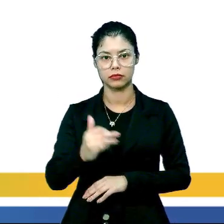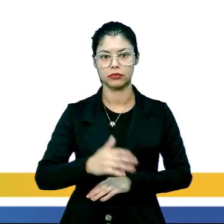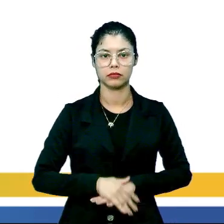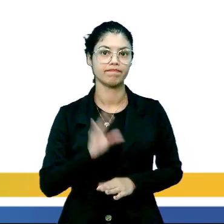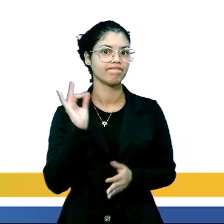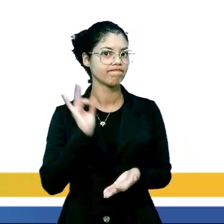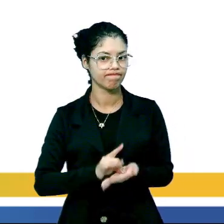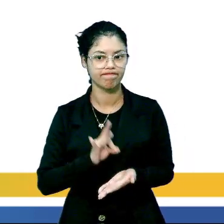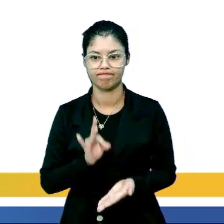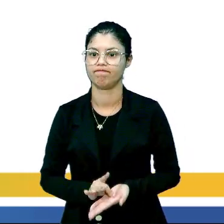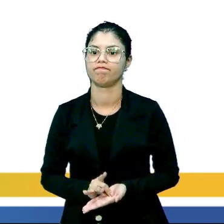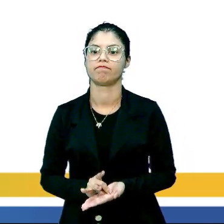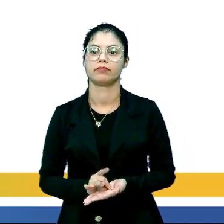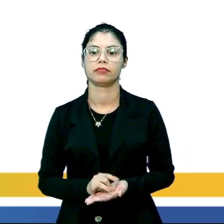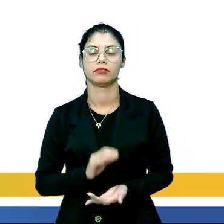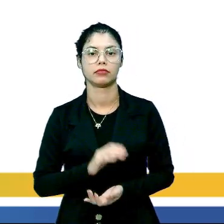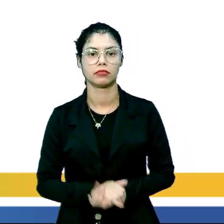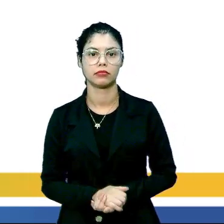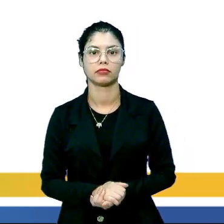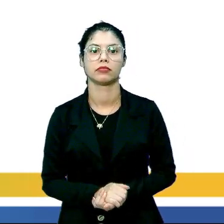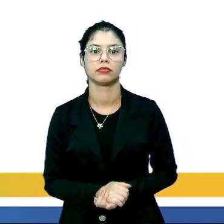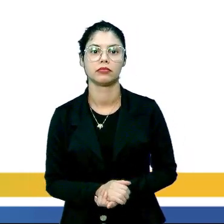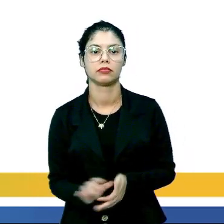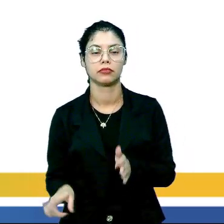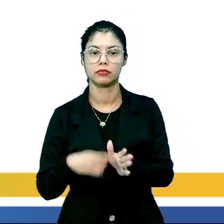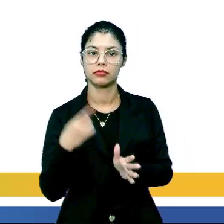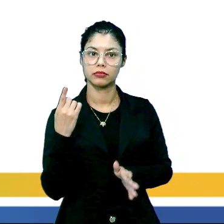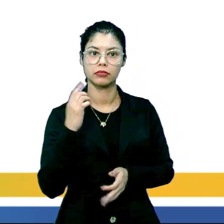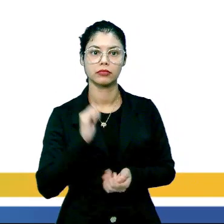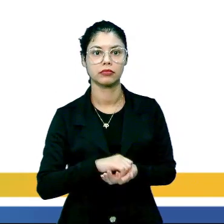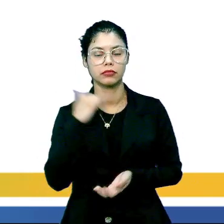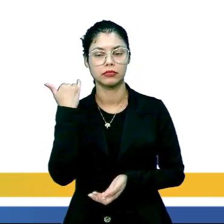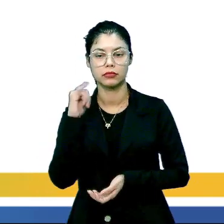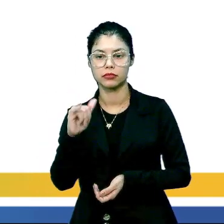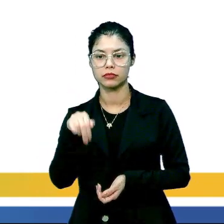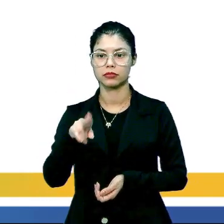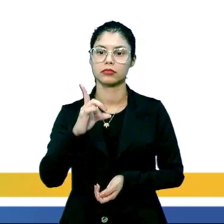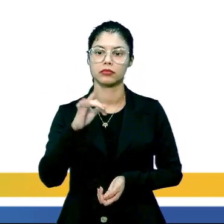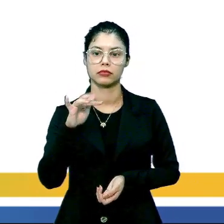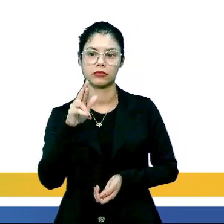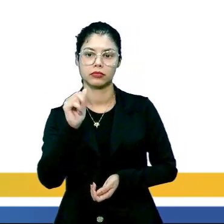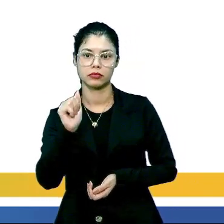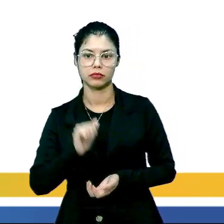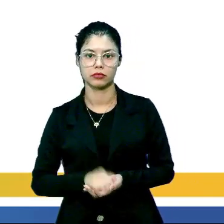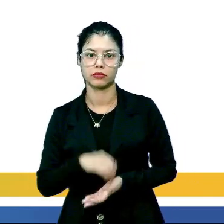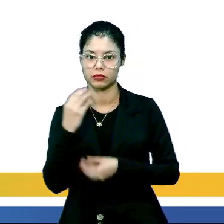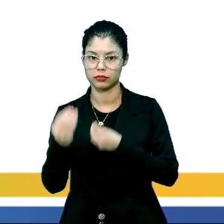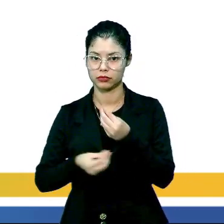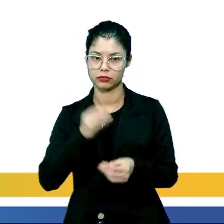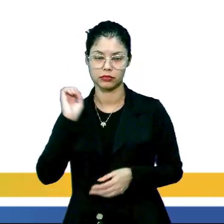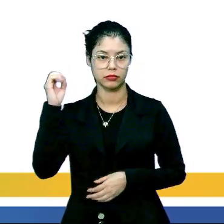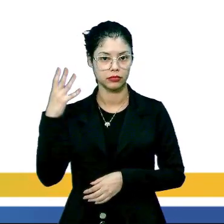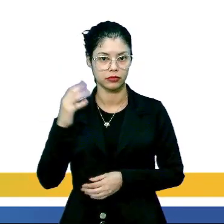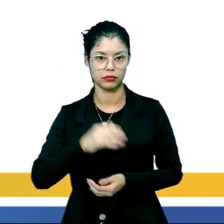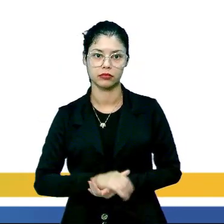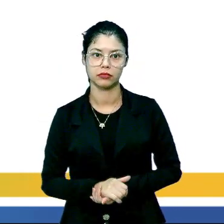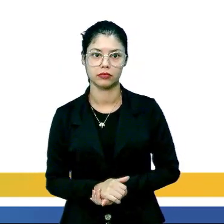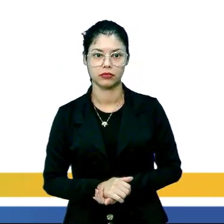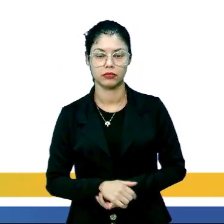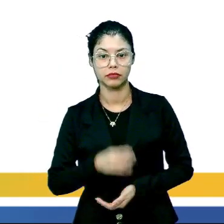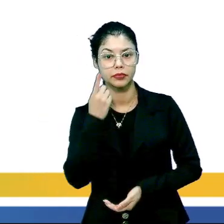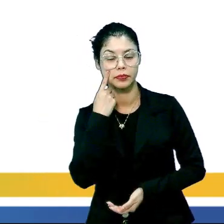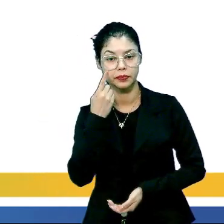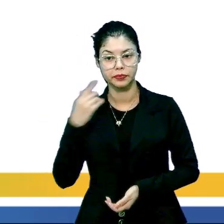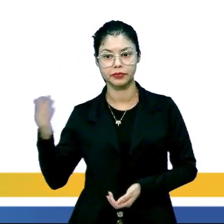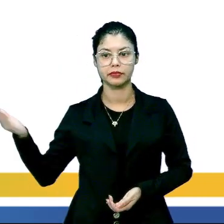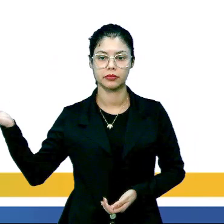É fato, isso é matriz curricular. E uma das fontes de energia é a energia nuclear. Olha só como que funciona a energia nuclear. Você